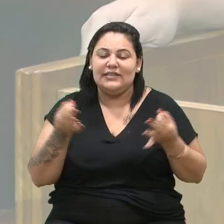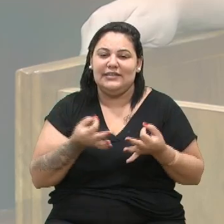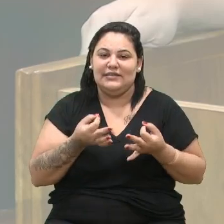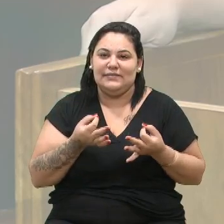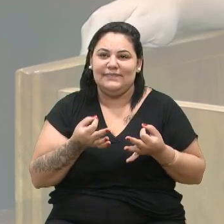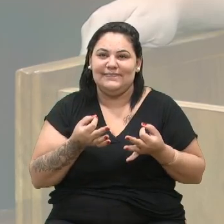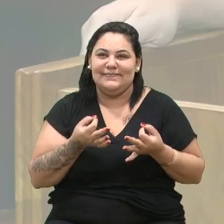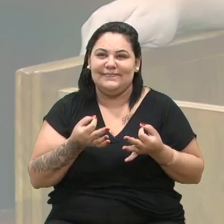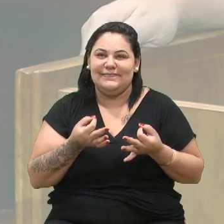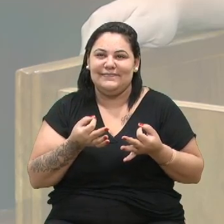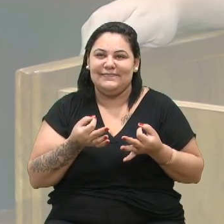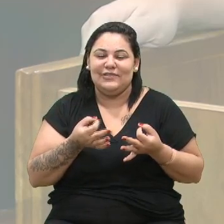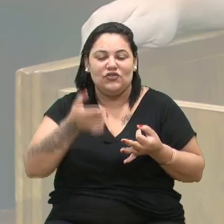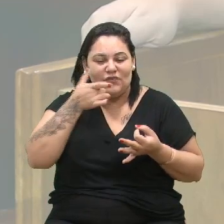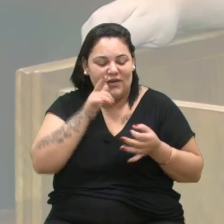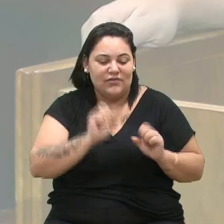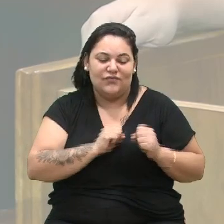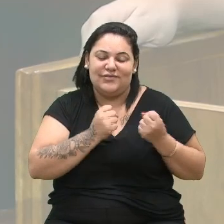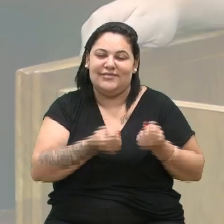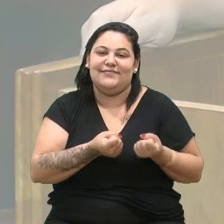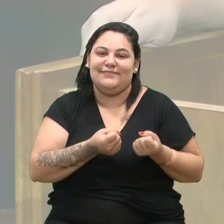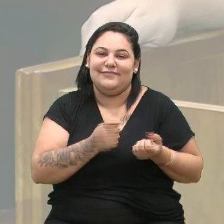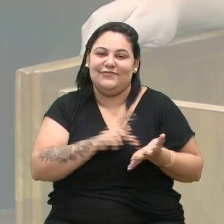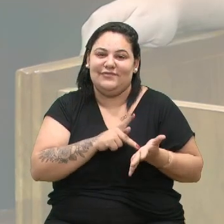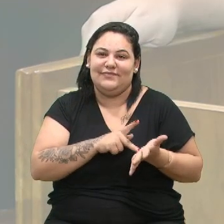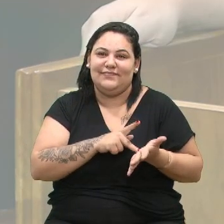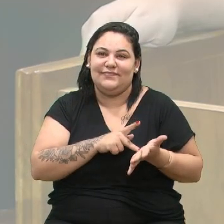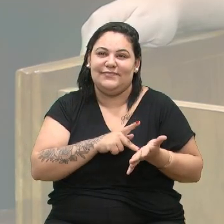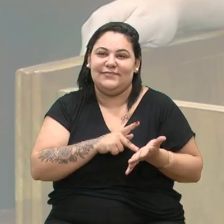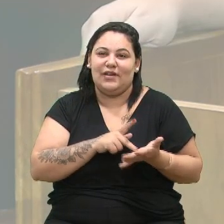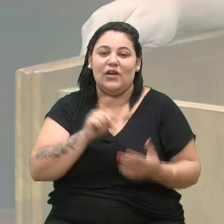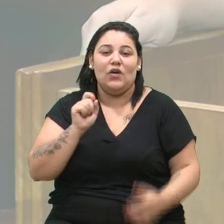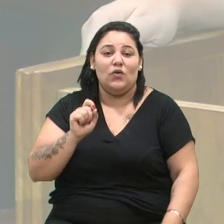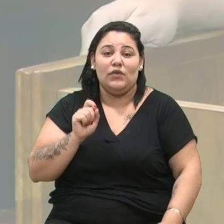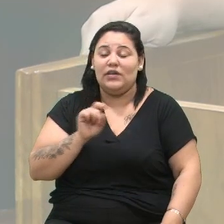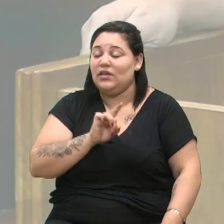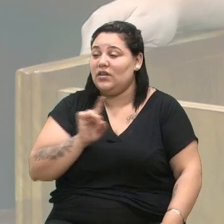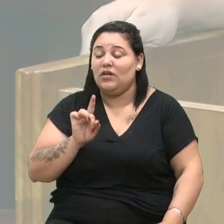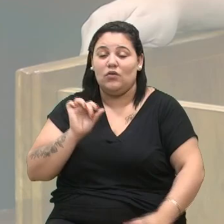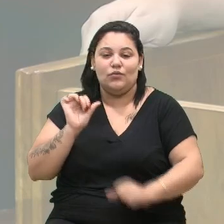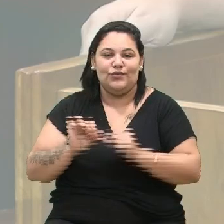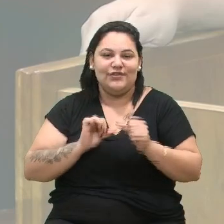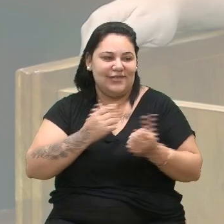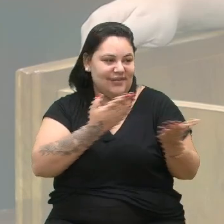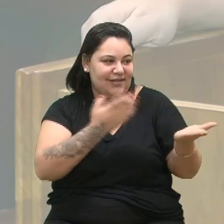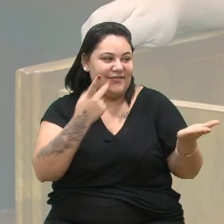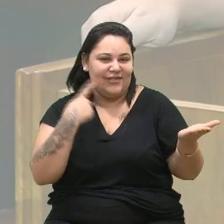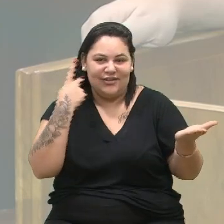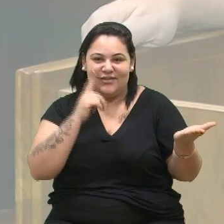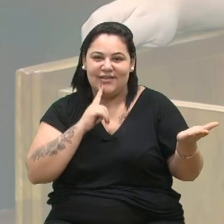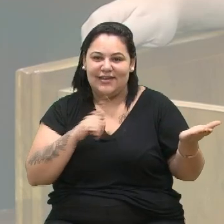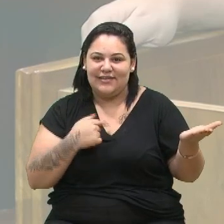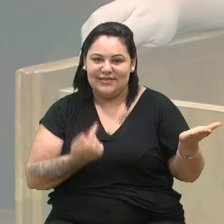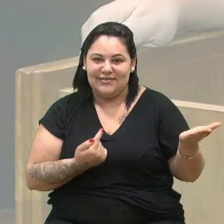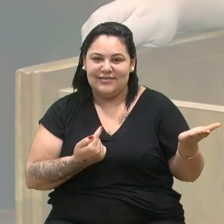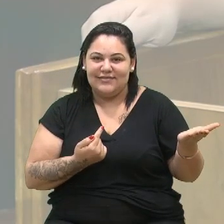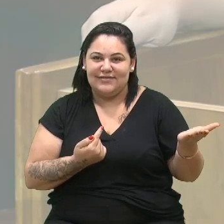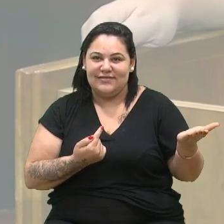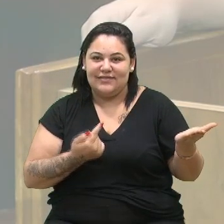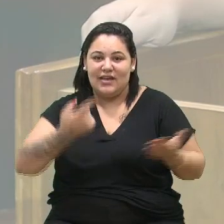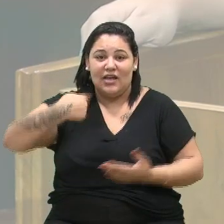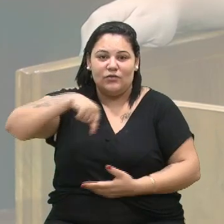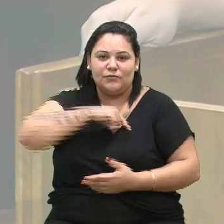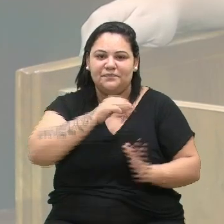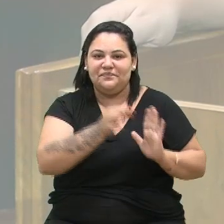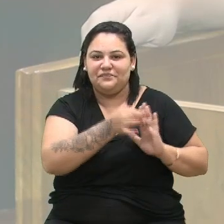vamos nos empenhar muito. E o que não vai mudar, né, vereadora Gladys, é a nossa posição,